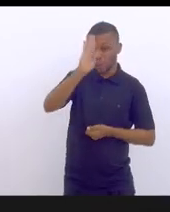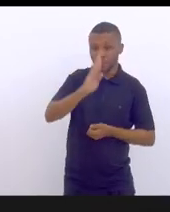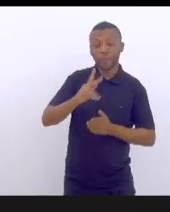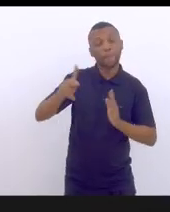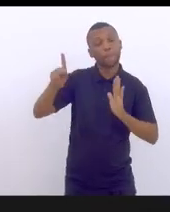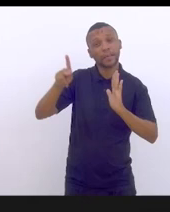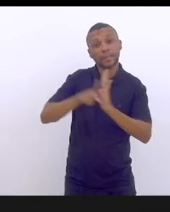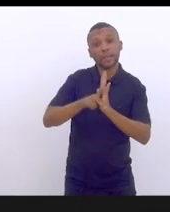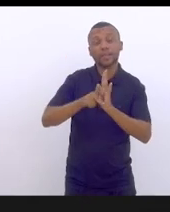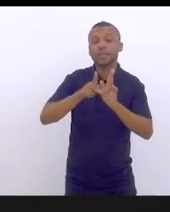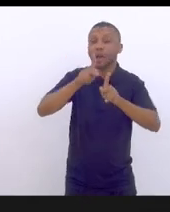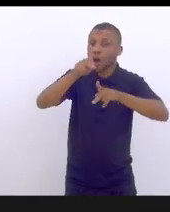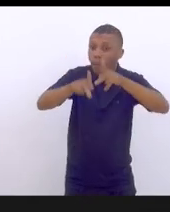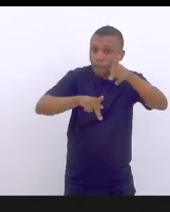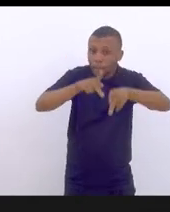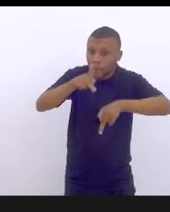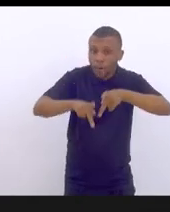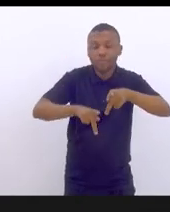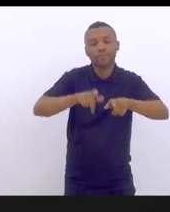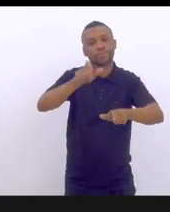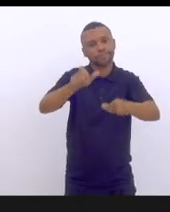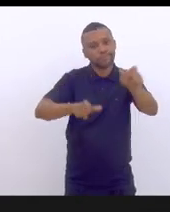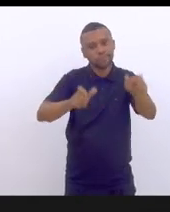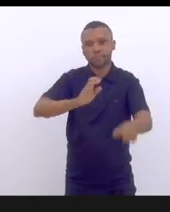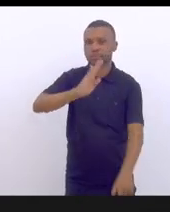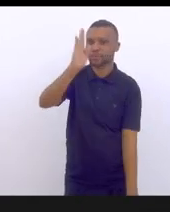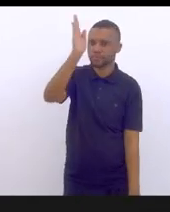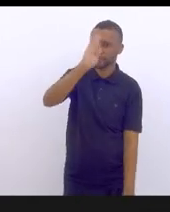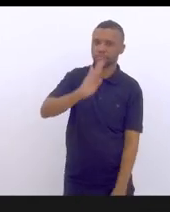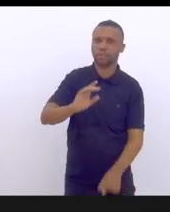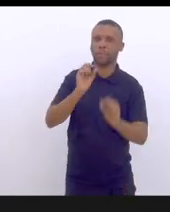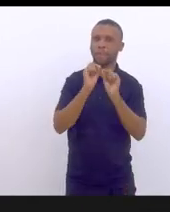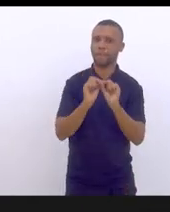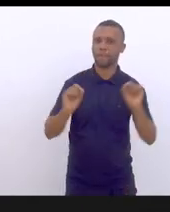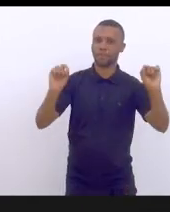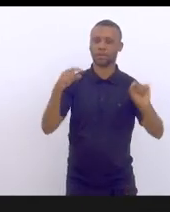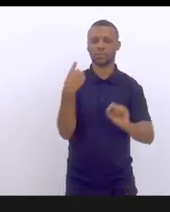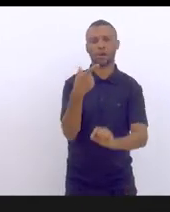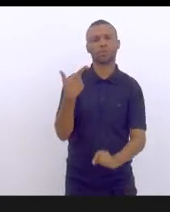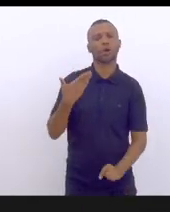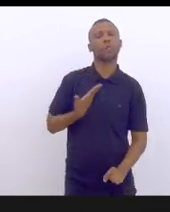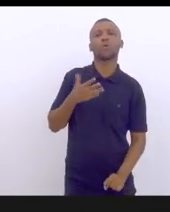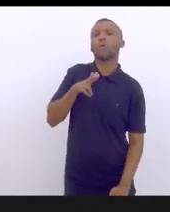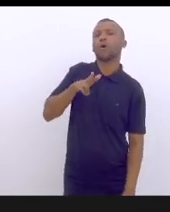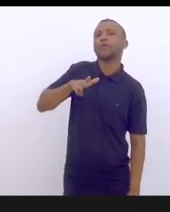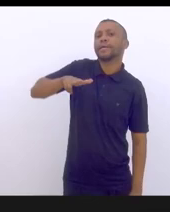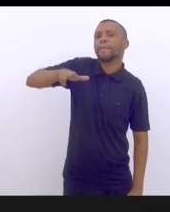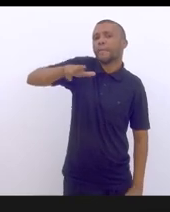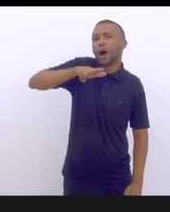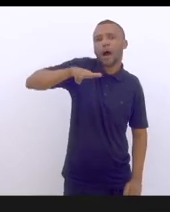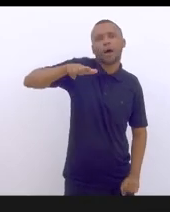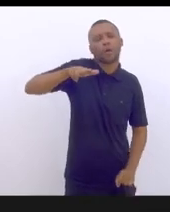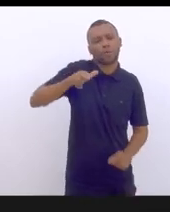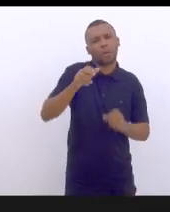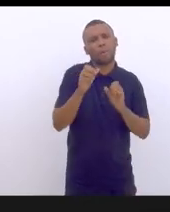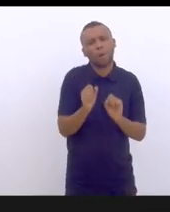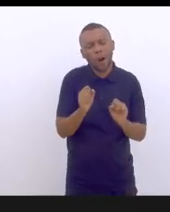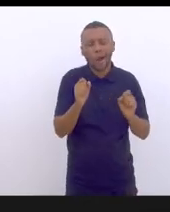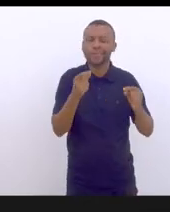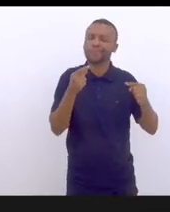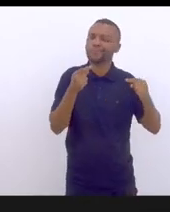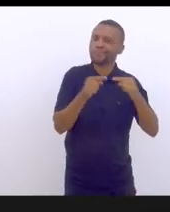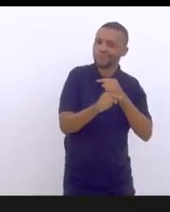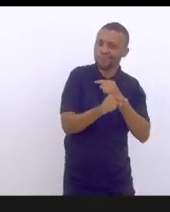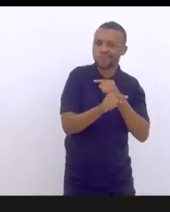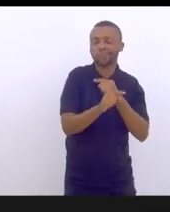aos brasileiros e brasileiras e nós somos irmãos. Irmão pode se estranhar um pouco,